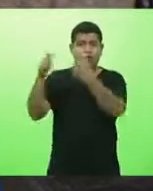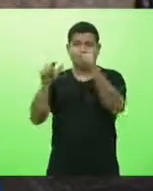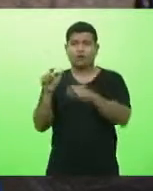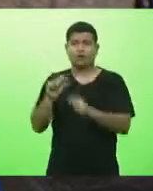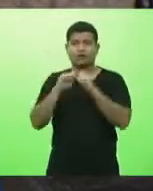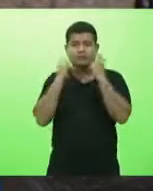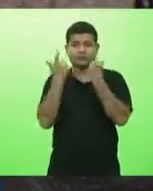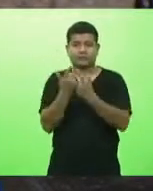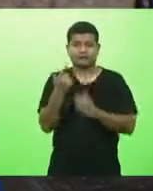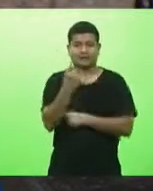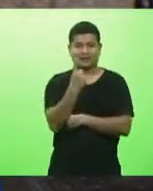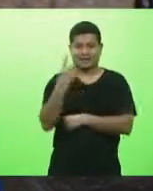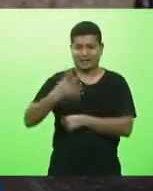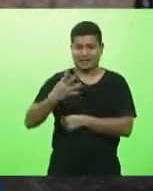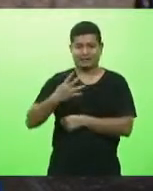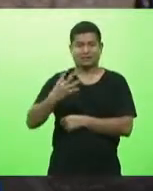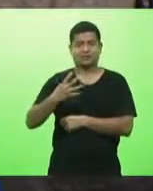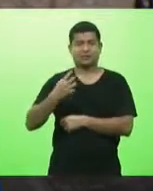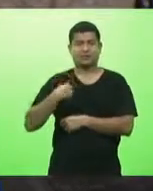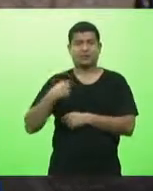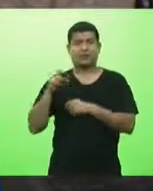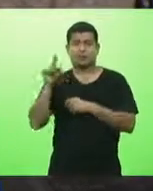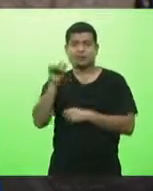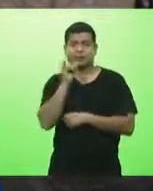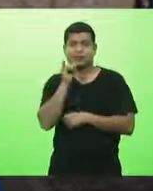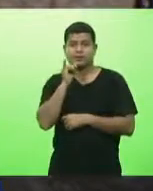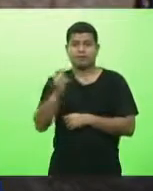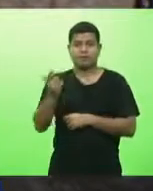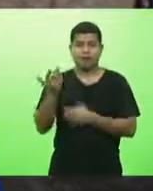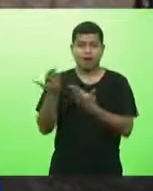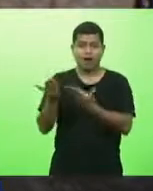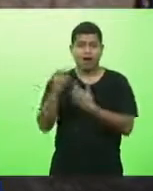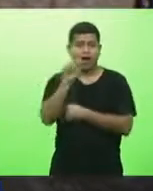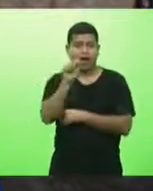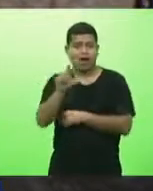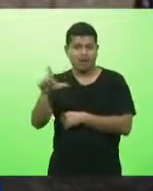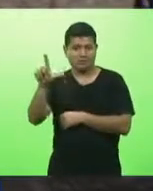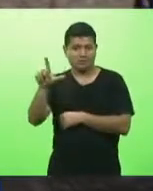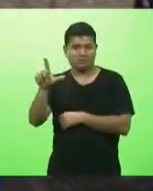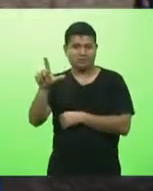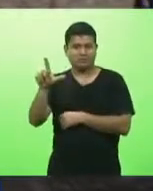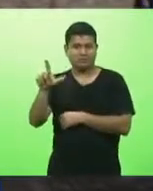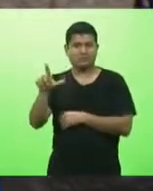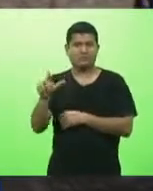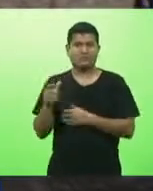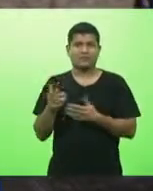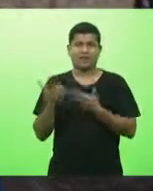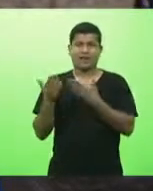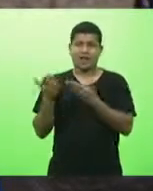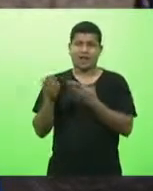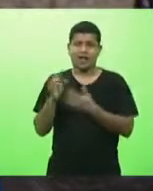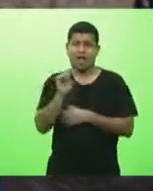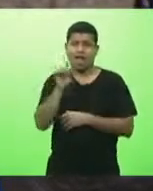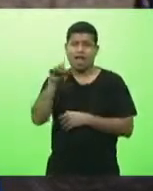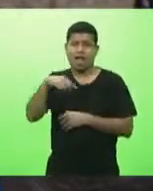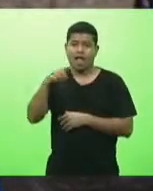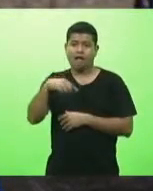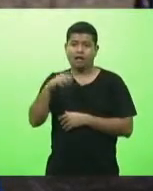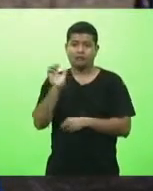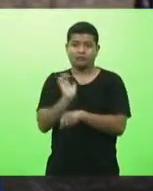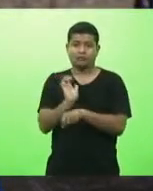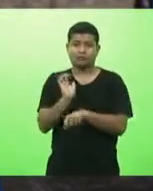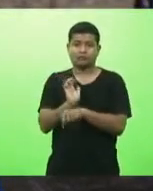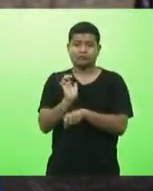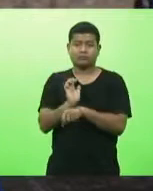assembleia legislativa de Alagoas o que é muito simbólico porque é o estado é o estado que nasceu